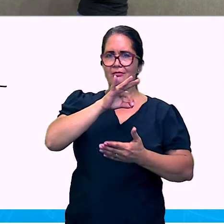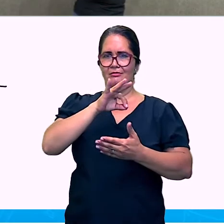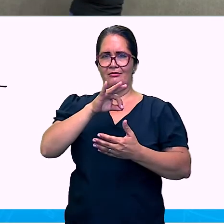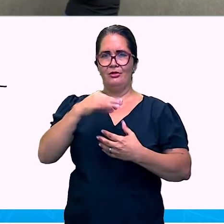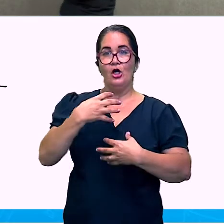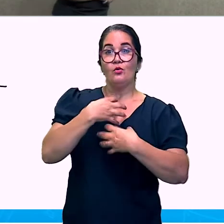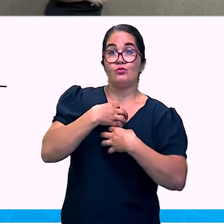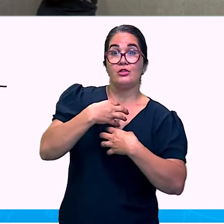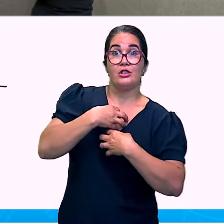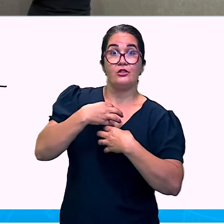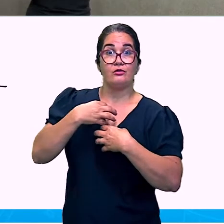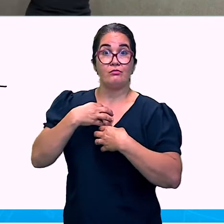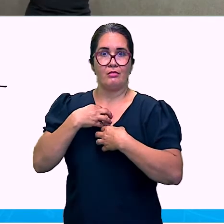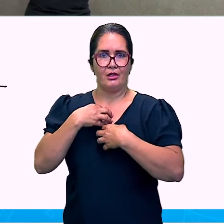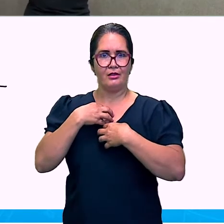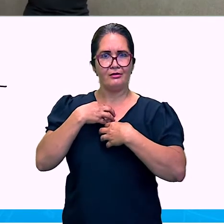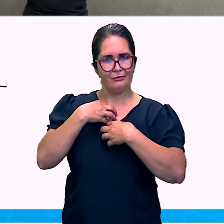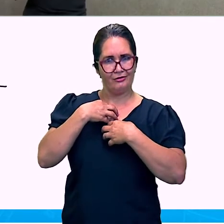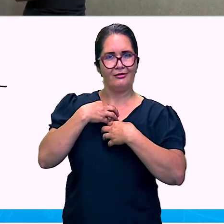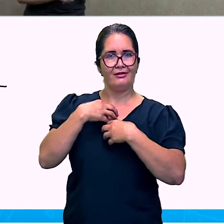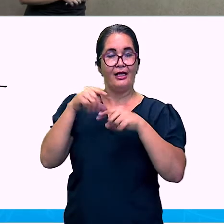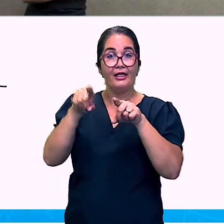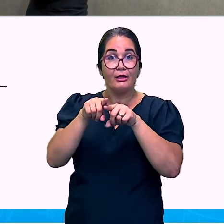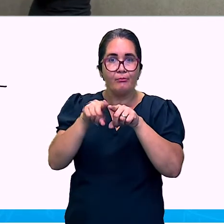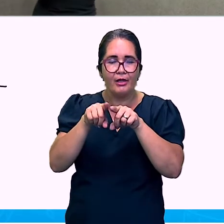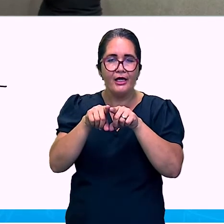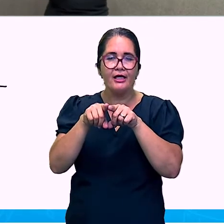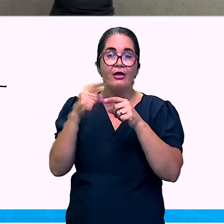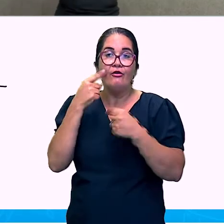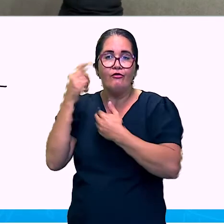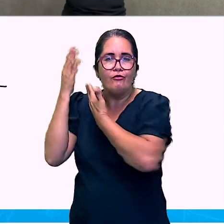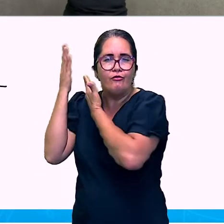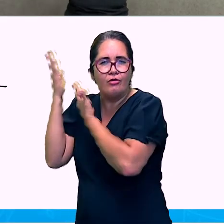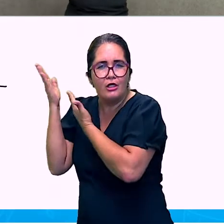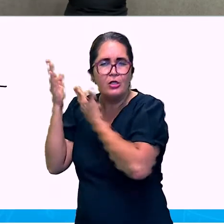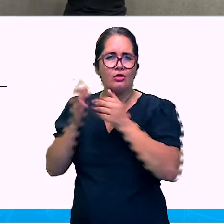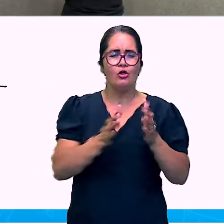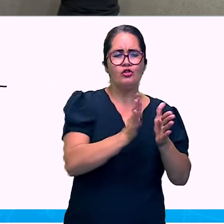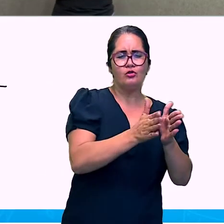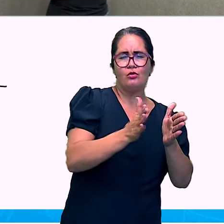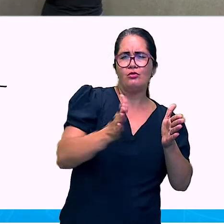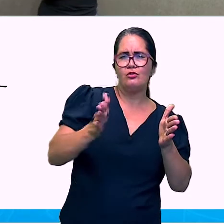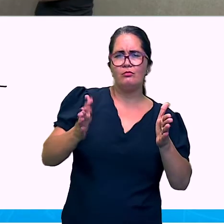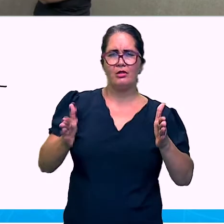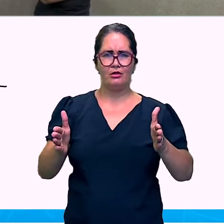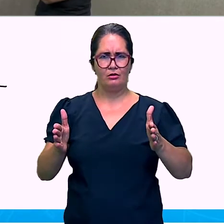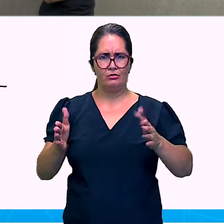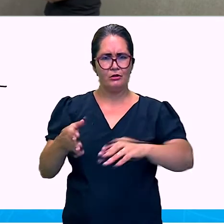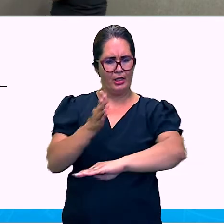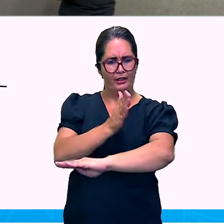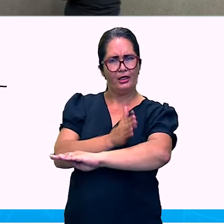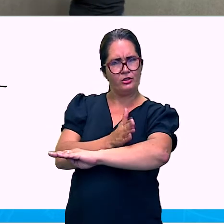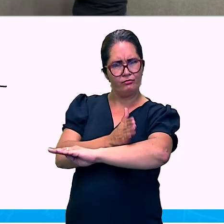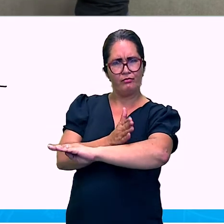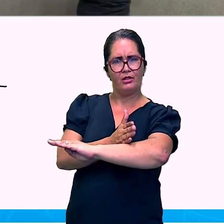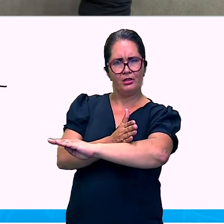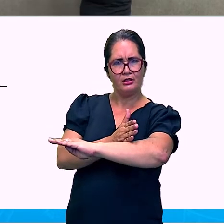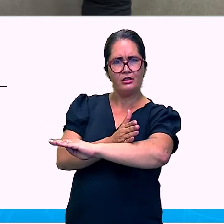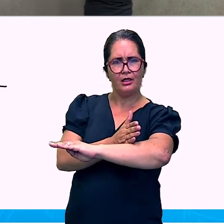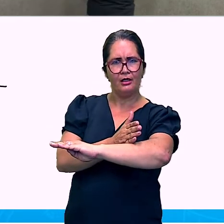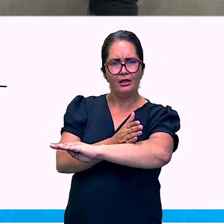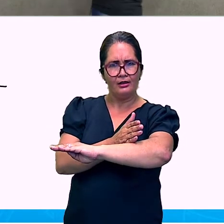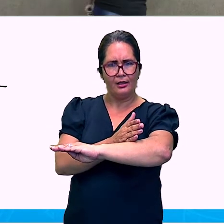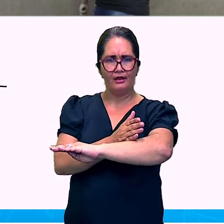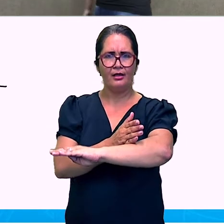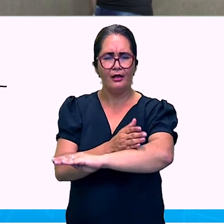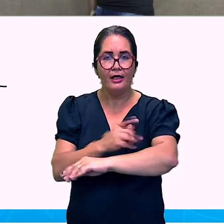Na idade média. O coletivismo. Que é o coletivo. O todo. No. Na